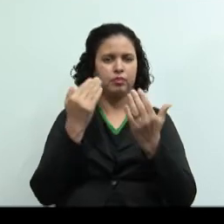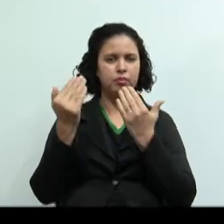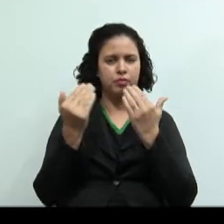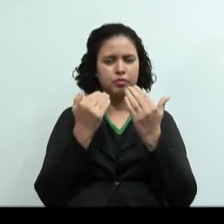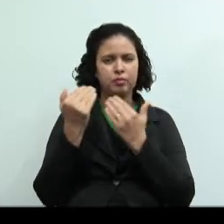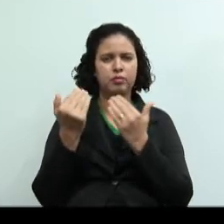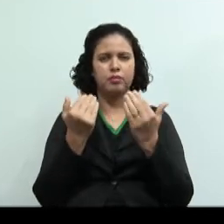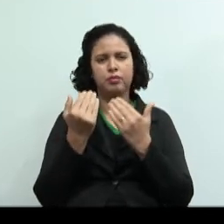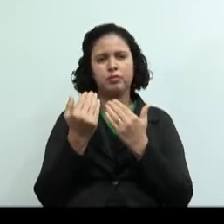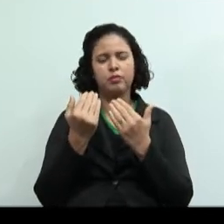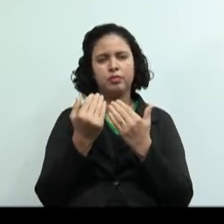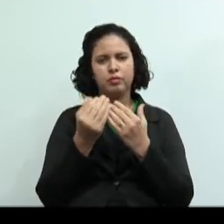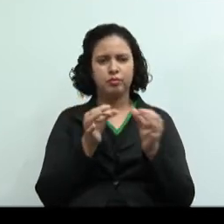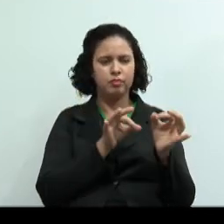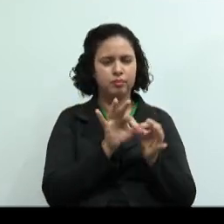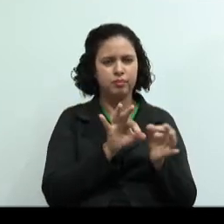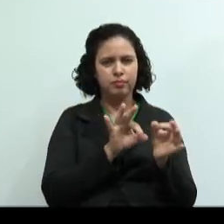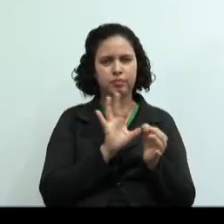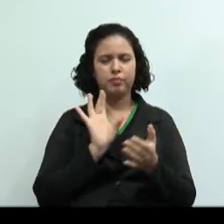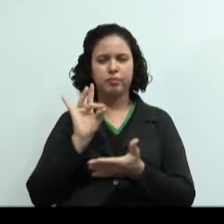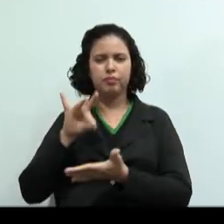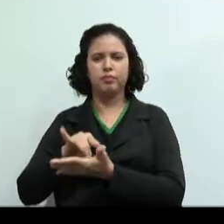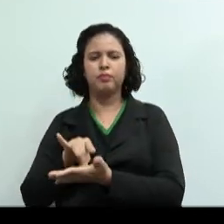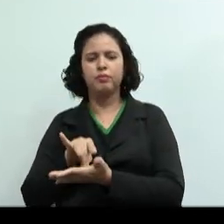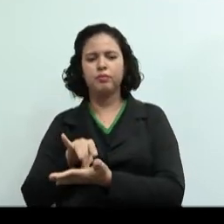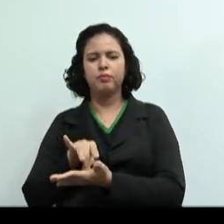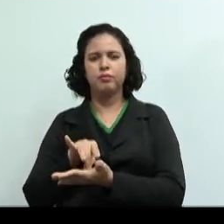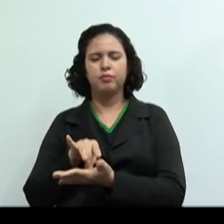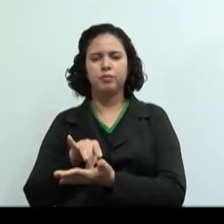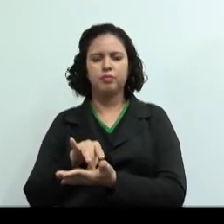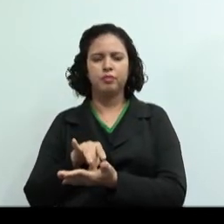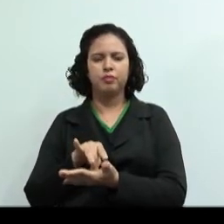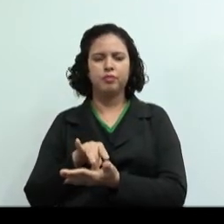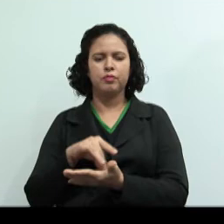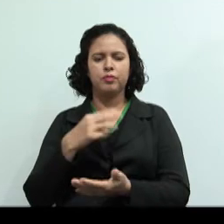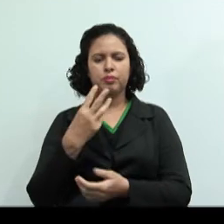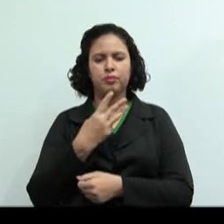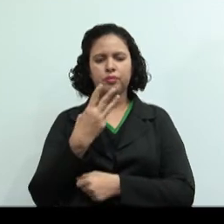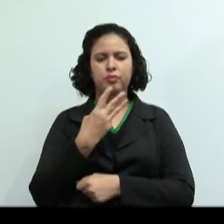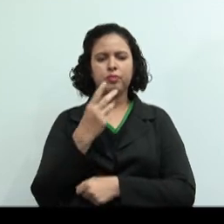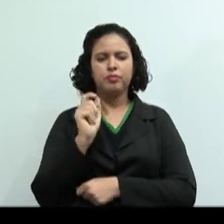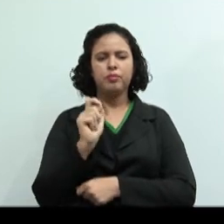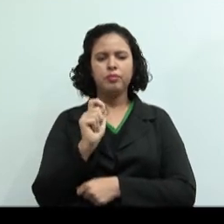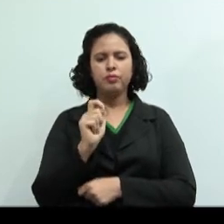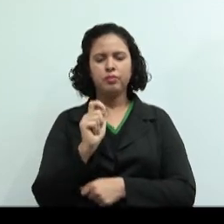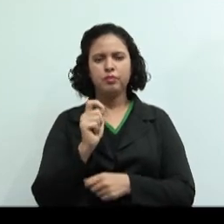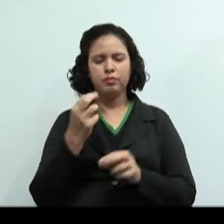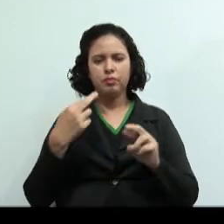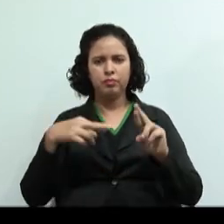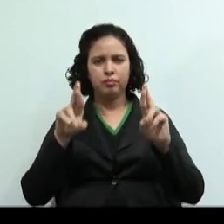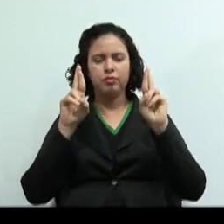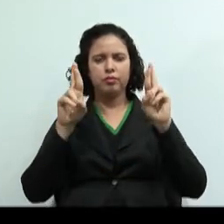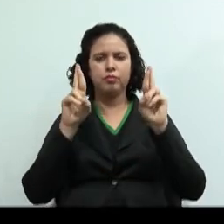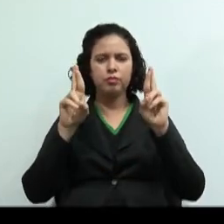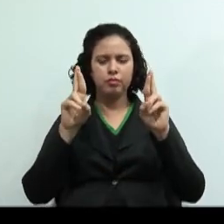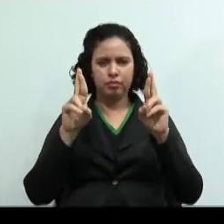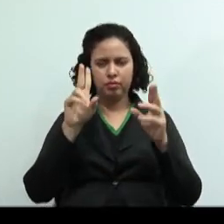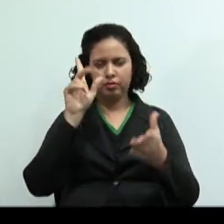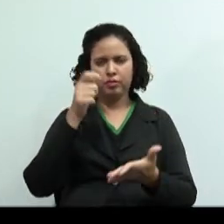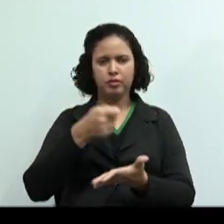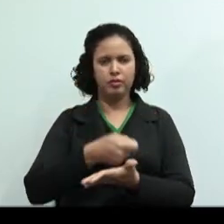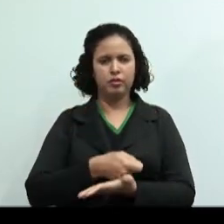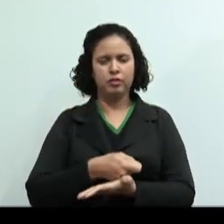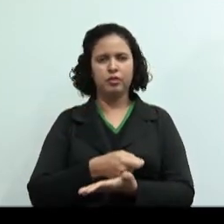previsto e realizado. E o terceiro objetivo é tomada de decisão. Então, que